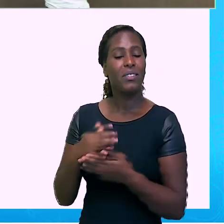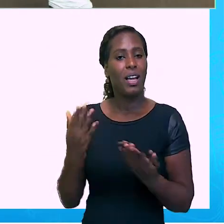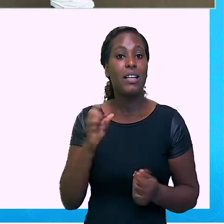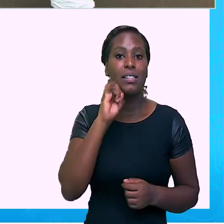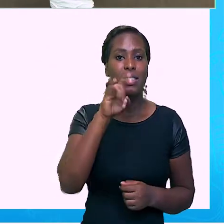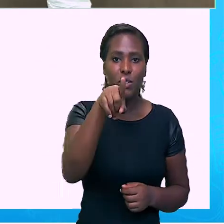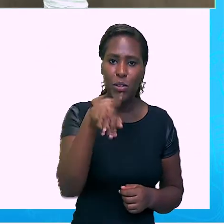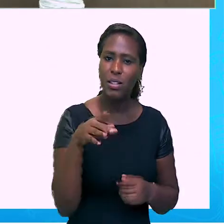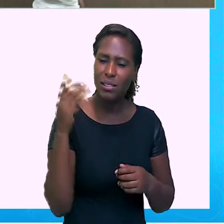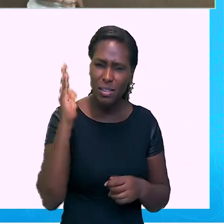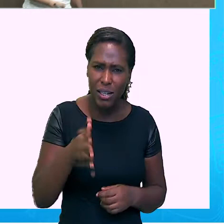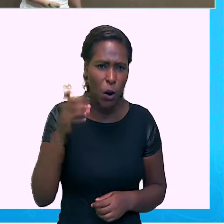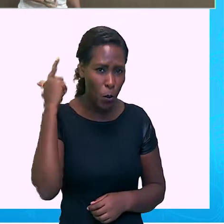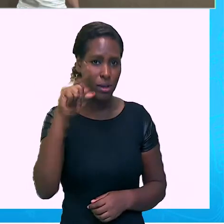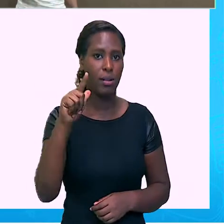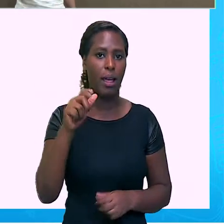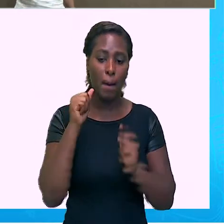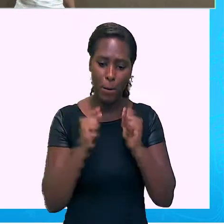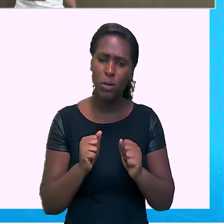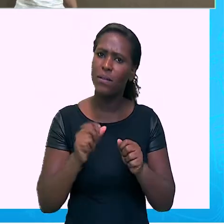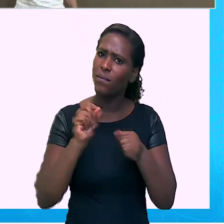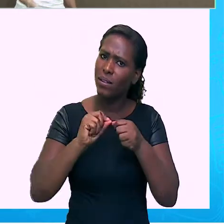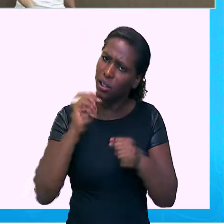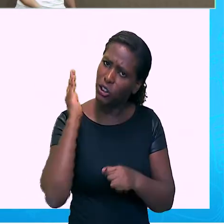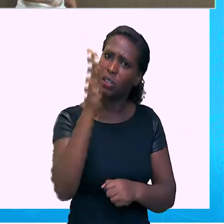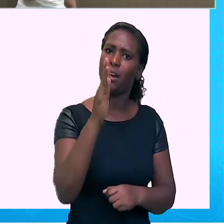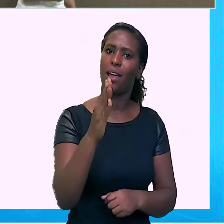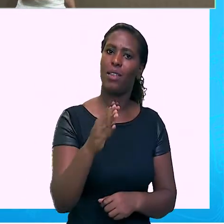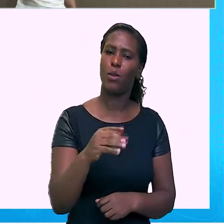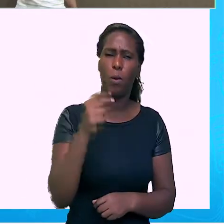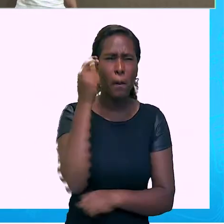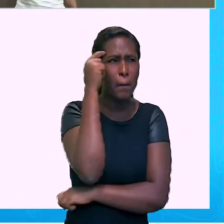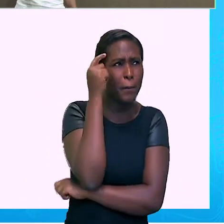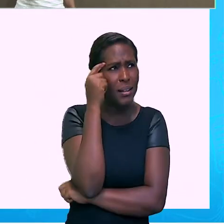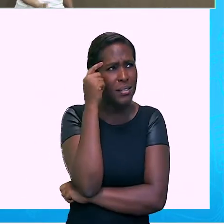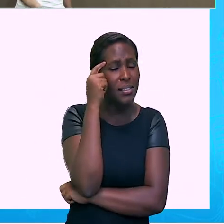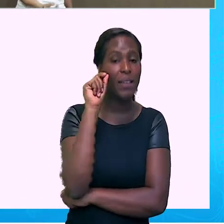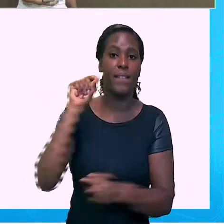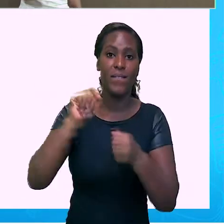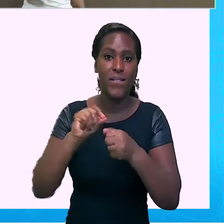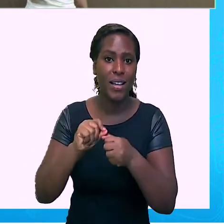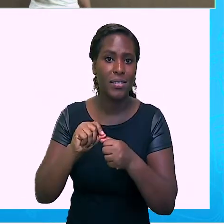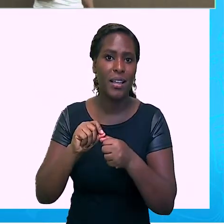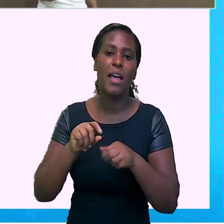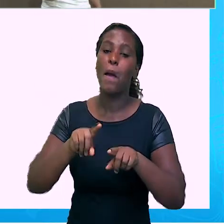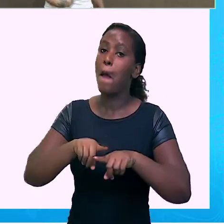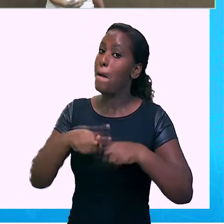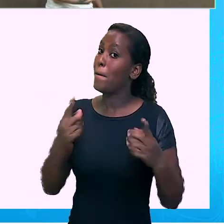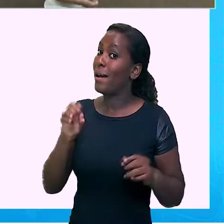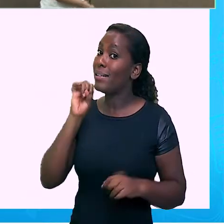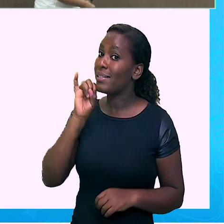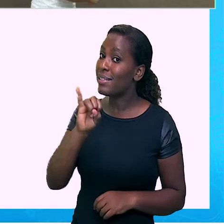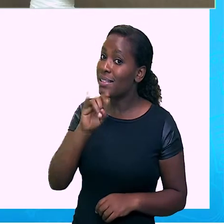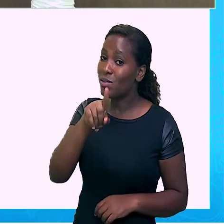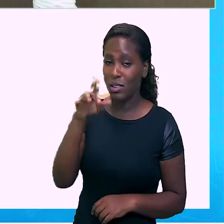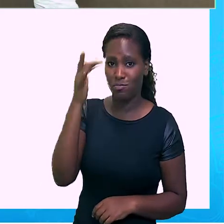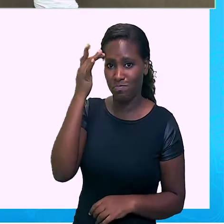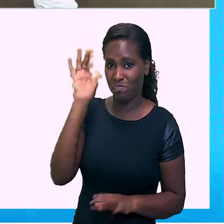fazer direto. Eu estou fazendo passo a passo para você lembrar, para você revisar.